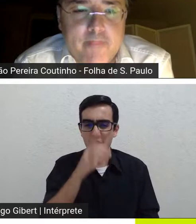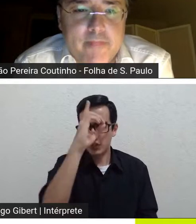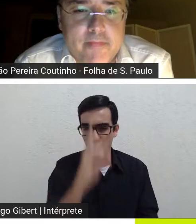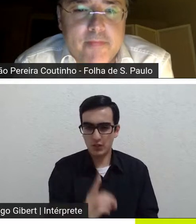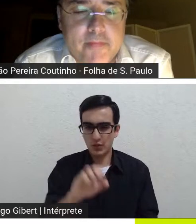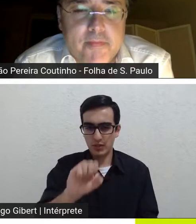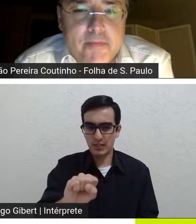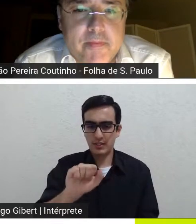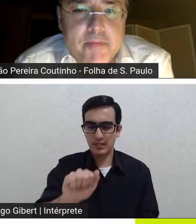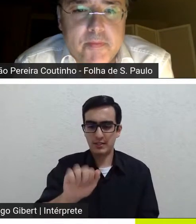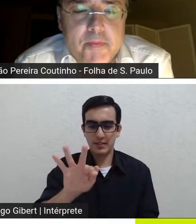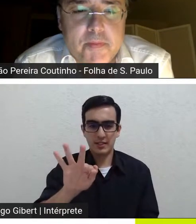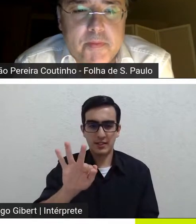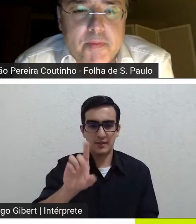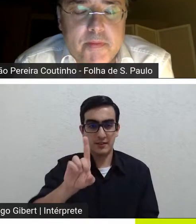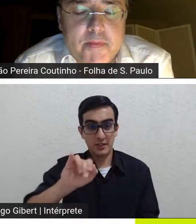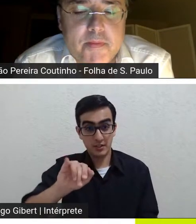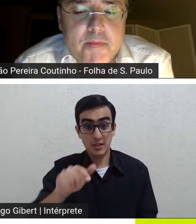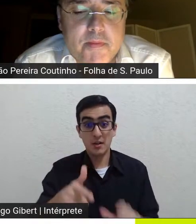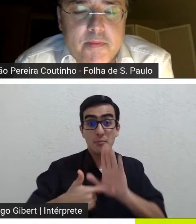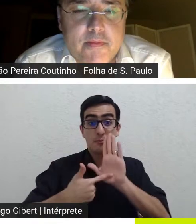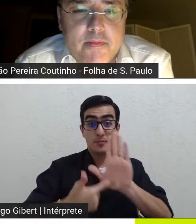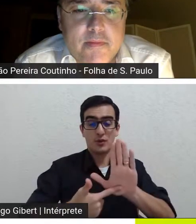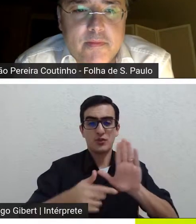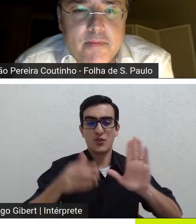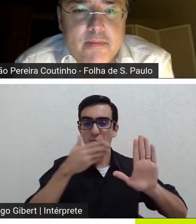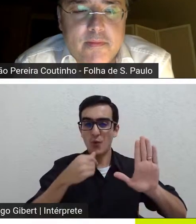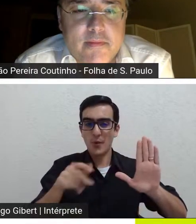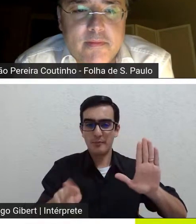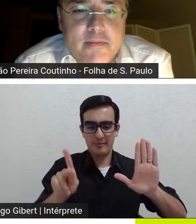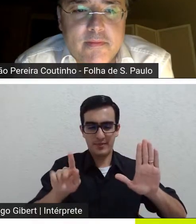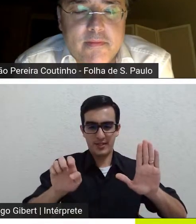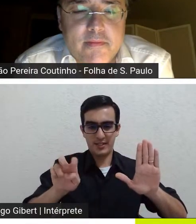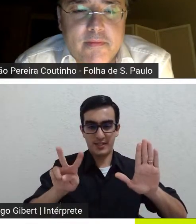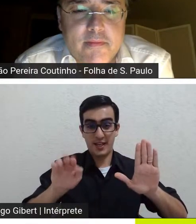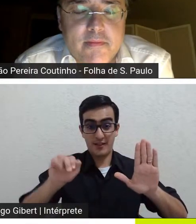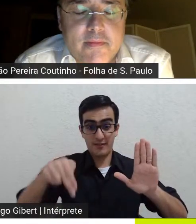no filme né como uma personagem tão importante